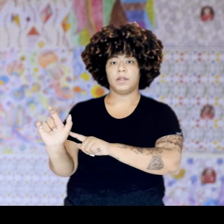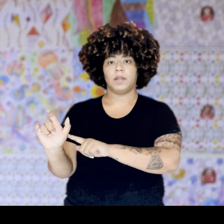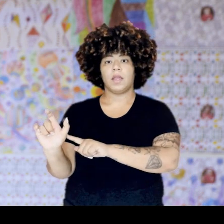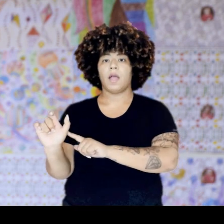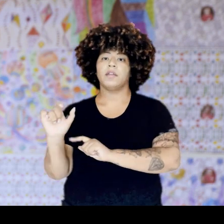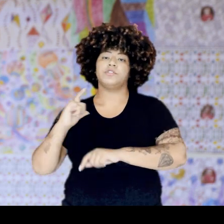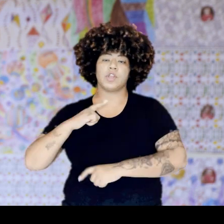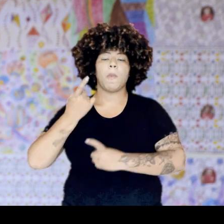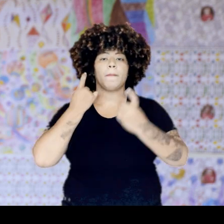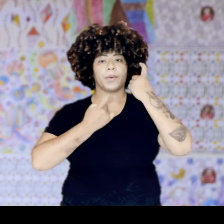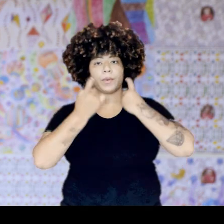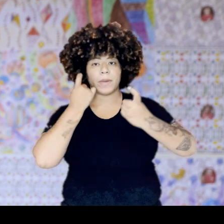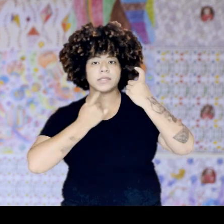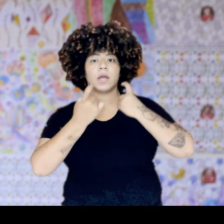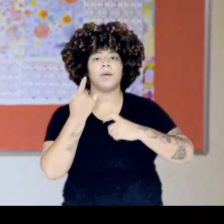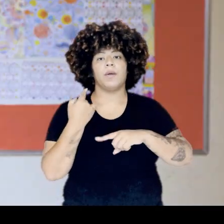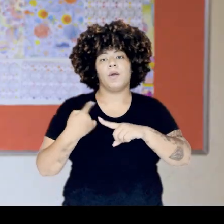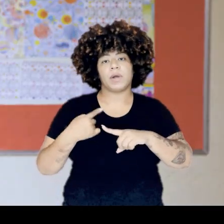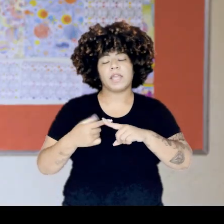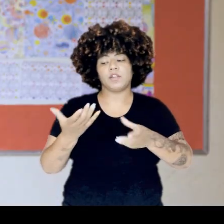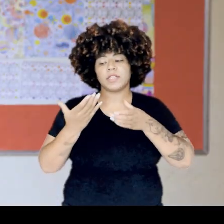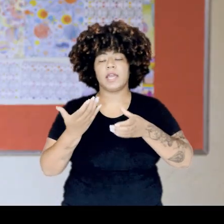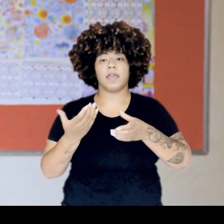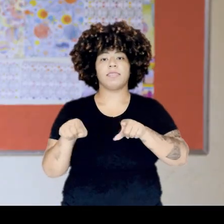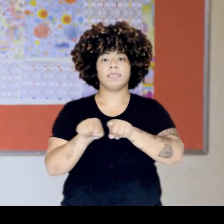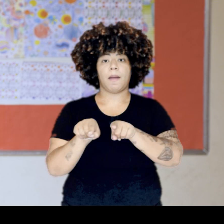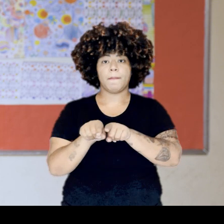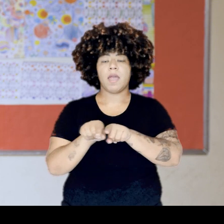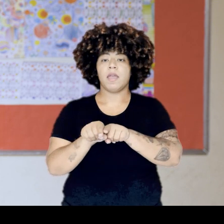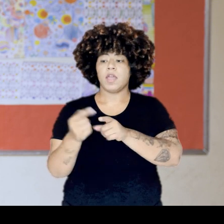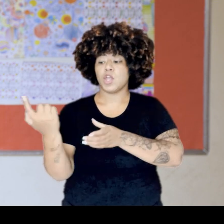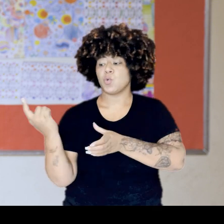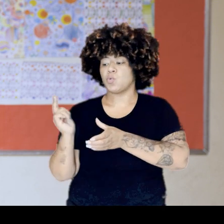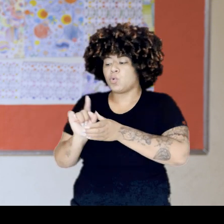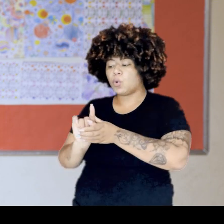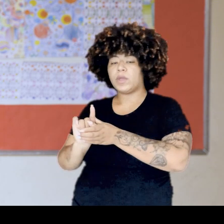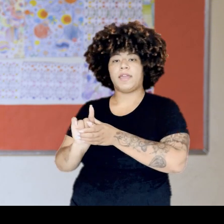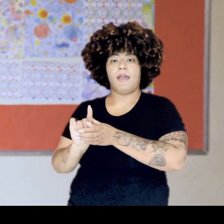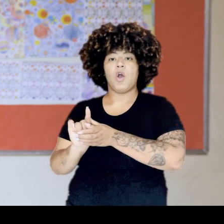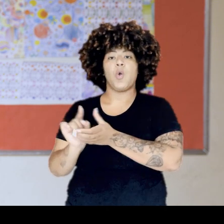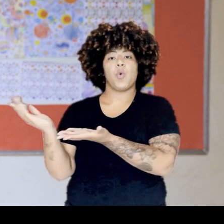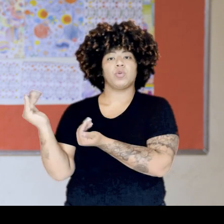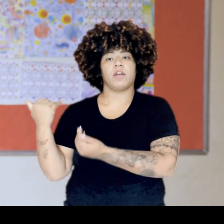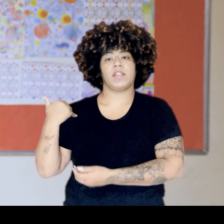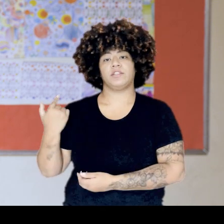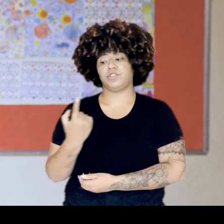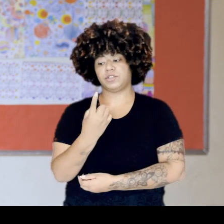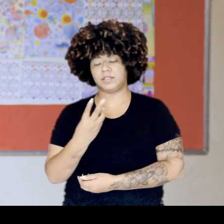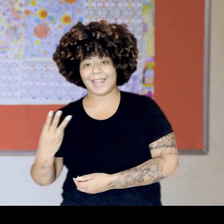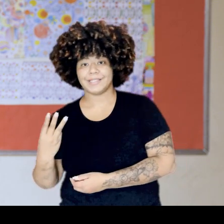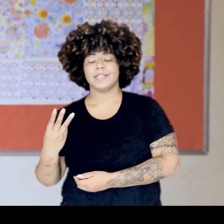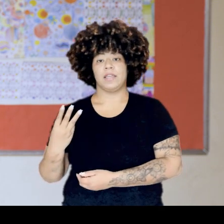do benefício na forma de cash voucher. Havia uma preocupação grande com isso, em função da queda da